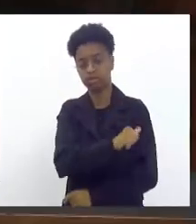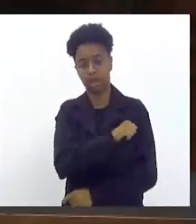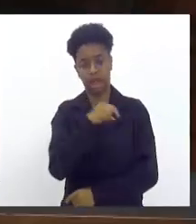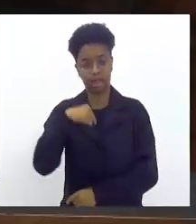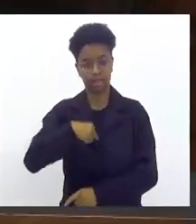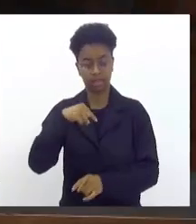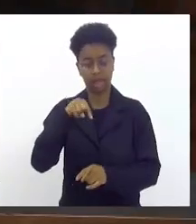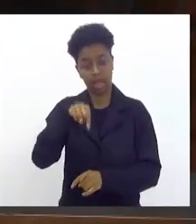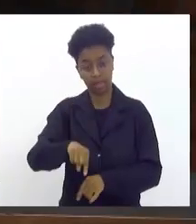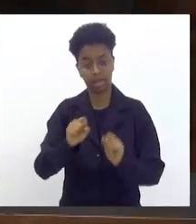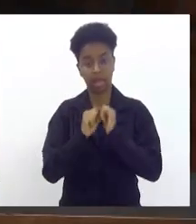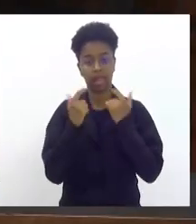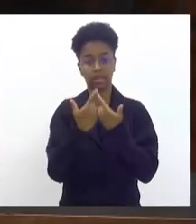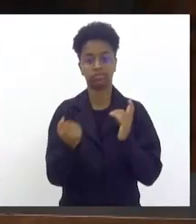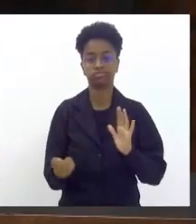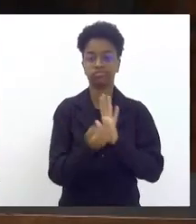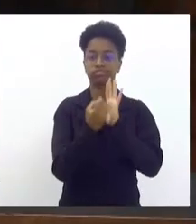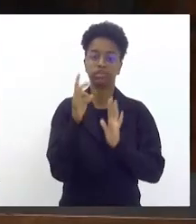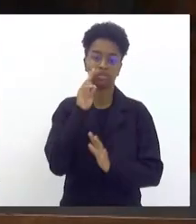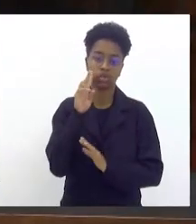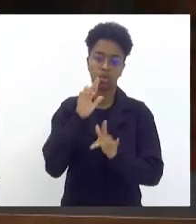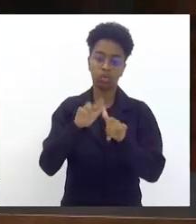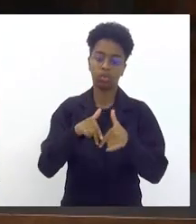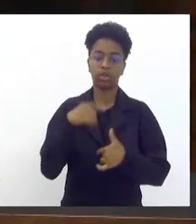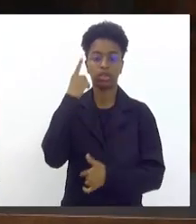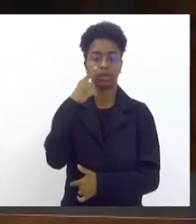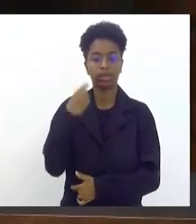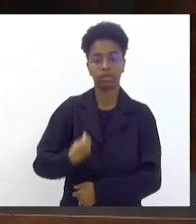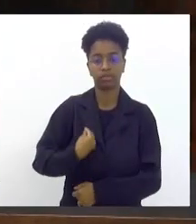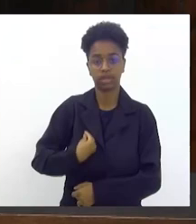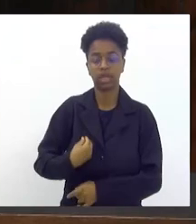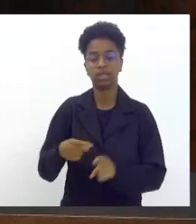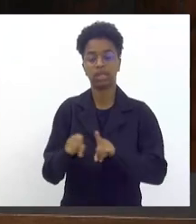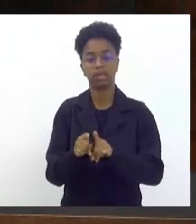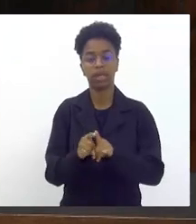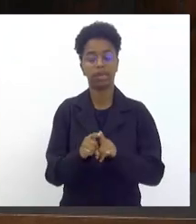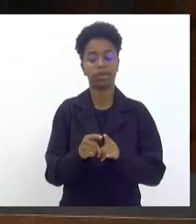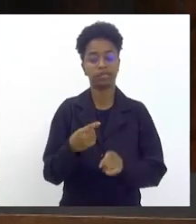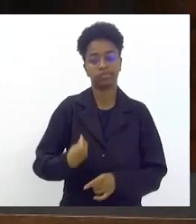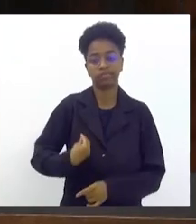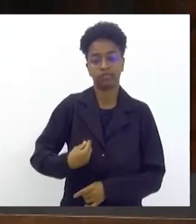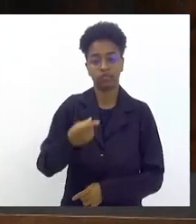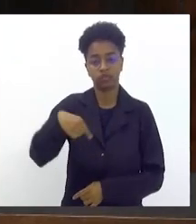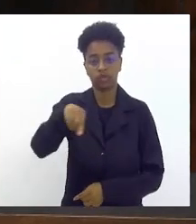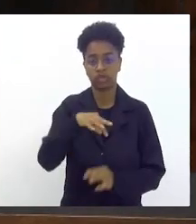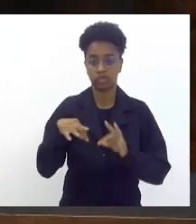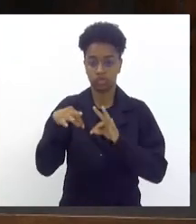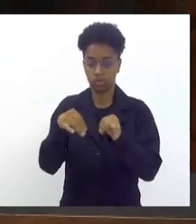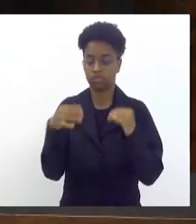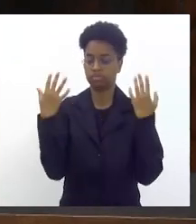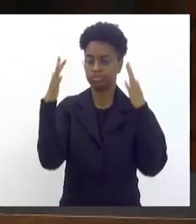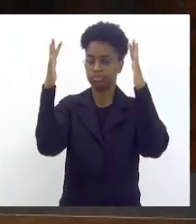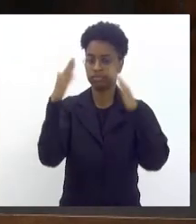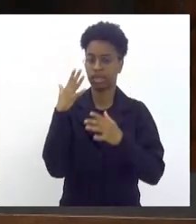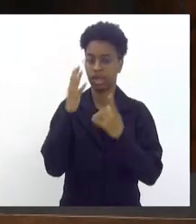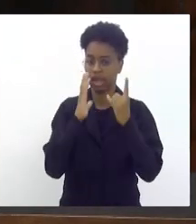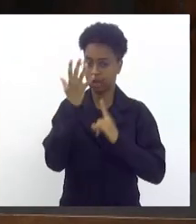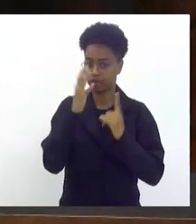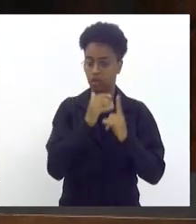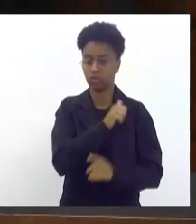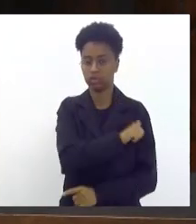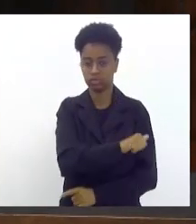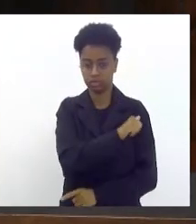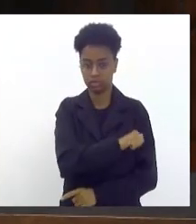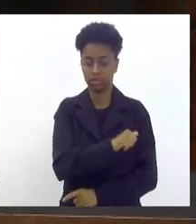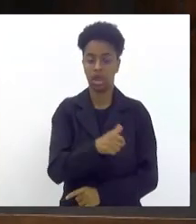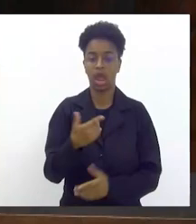Legislativa faz história com esses deputados que estão aqui presentes e com a presença de todos vocês de todas as agremiações viva o carnaval do Rio de Janeiro passo a